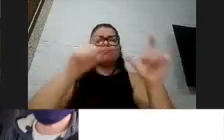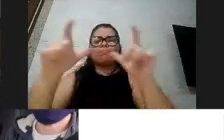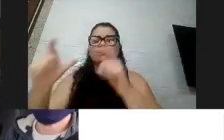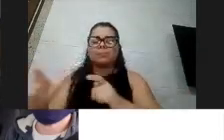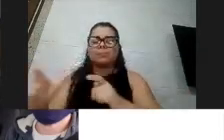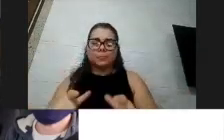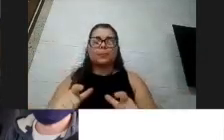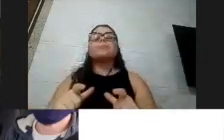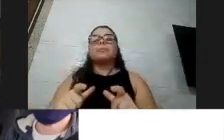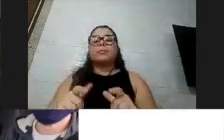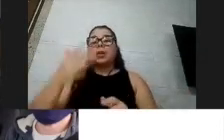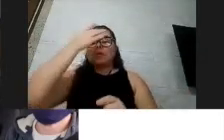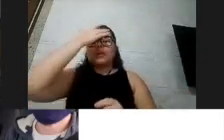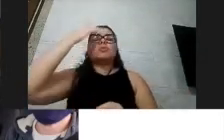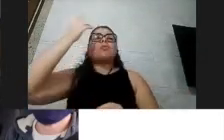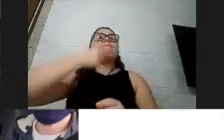quando a pessoa sai,